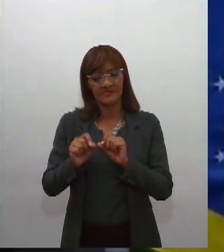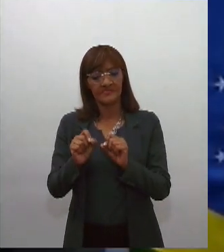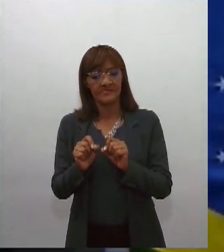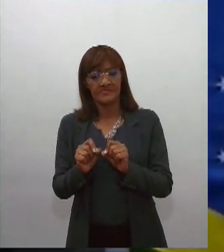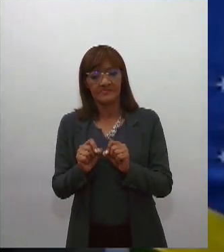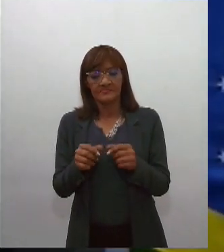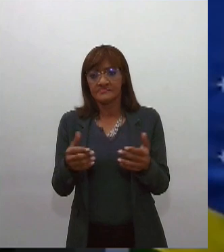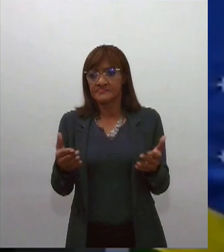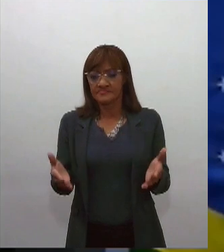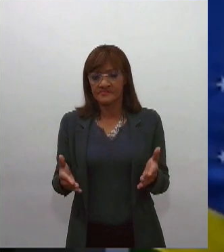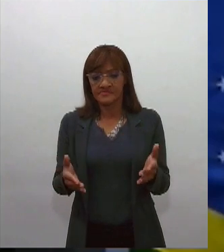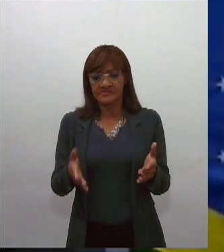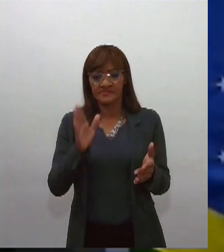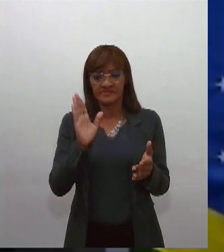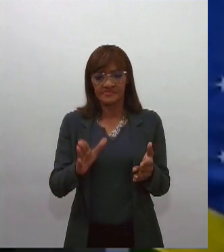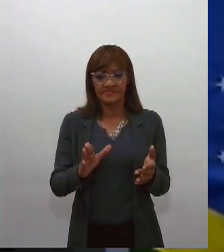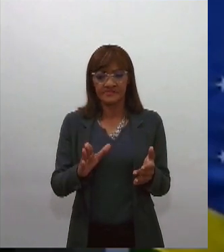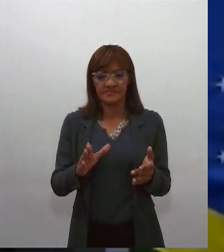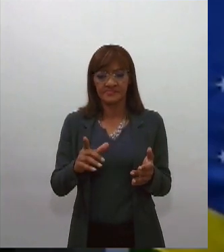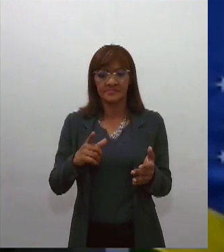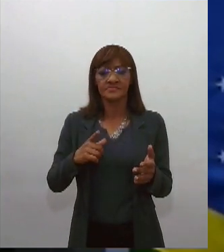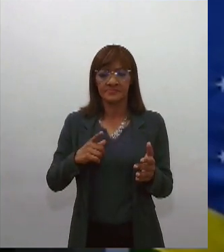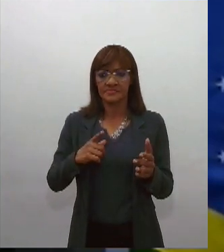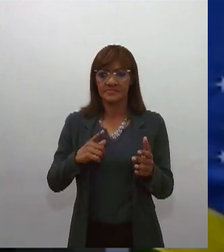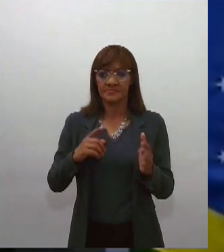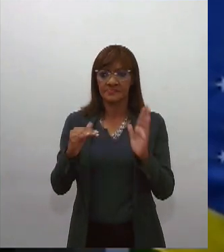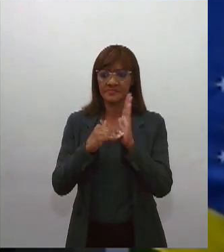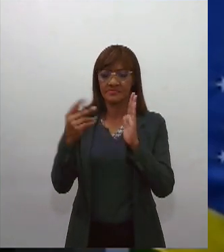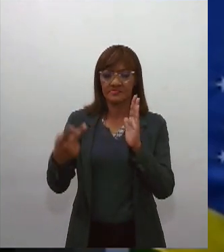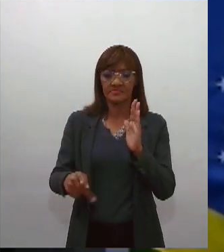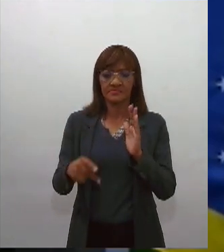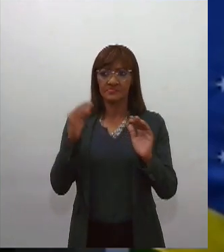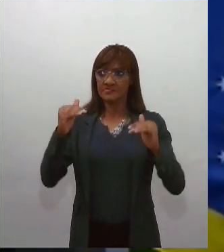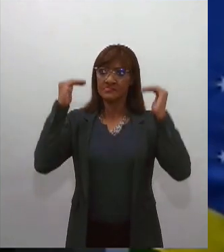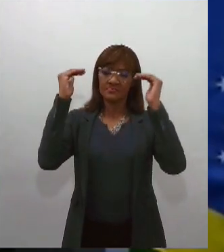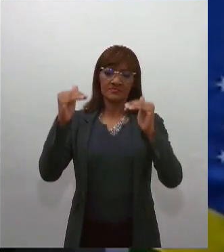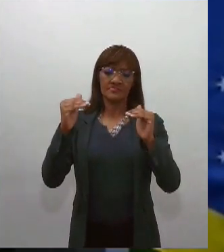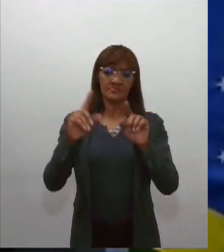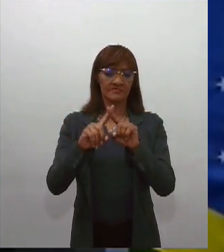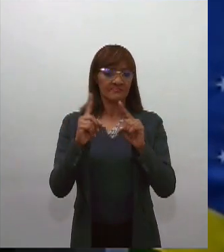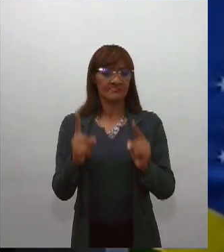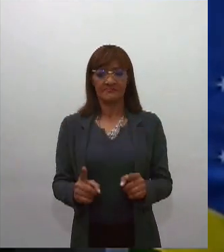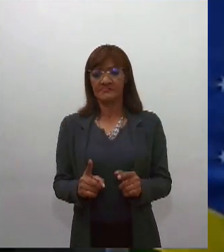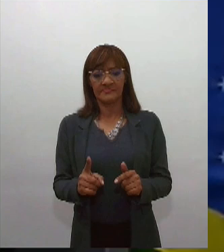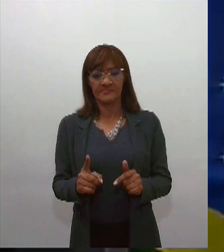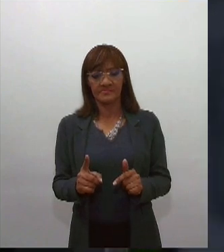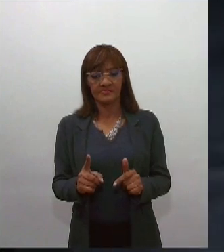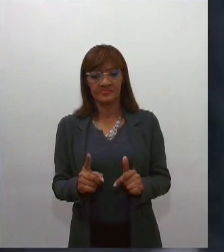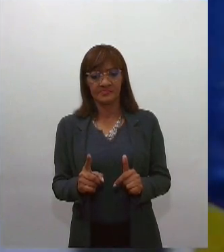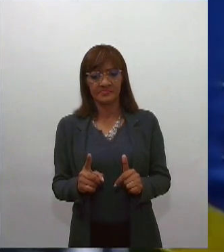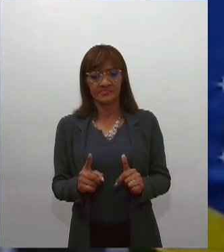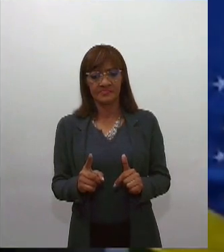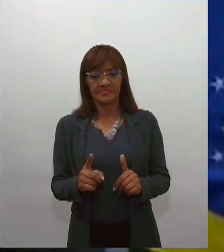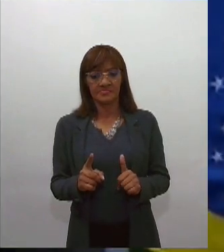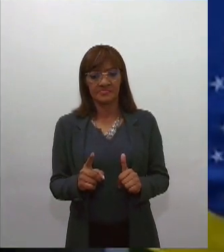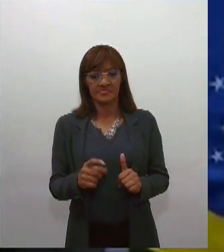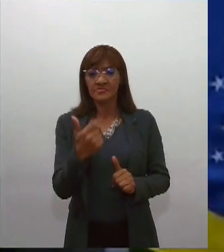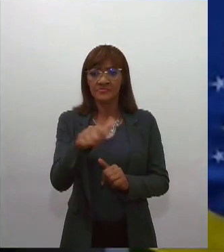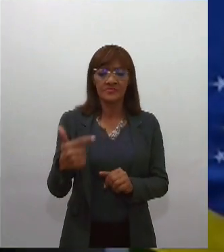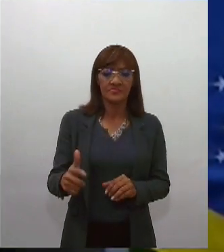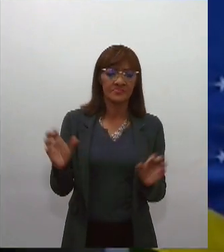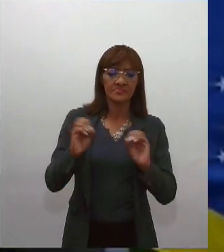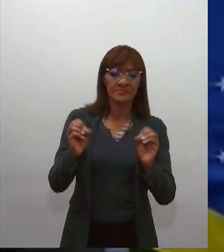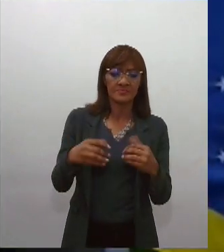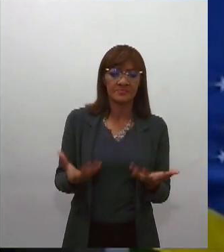retaliação ao Supremo. Mas nada há na PEC que estabeleça qualquer coisa dessa